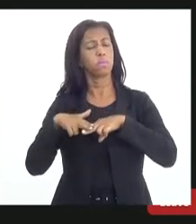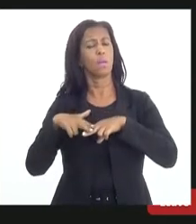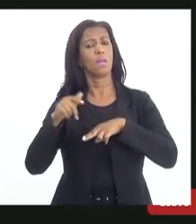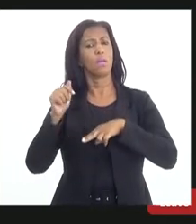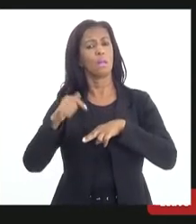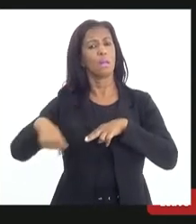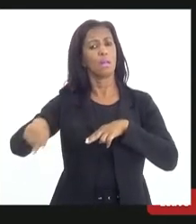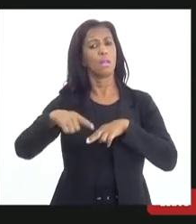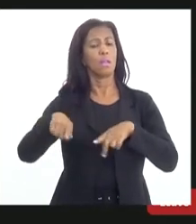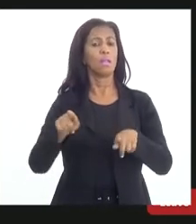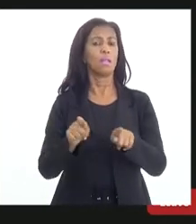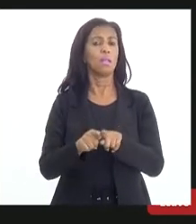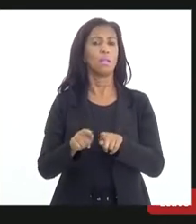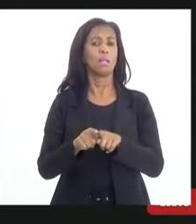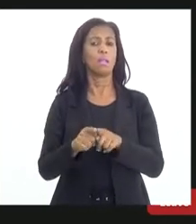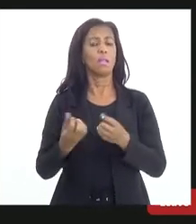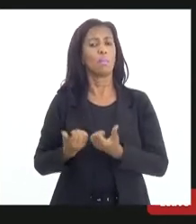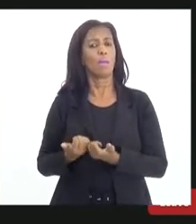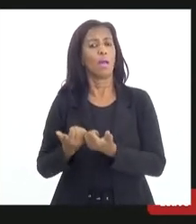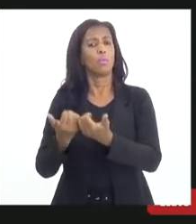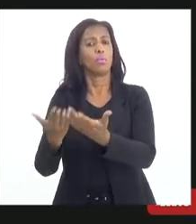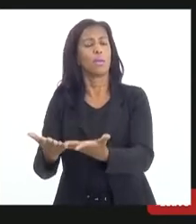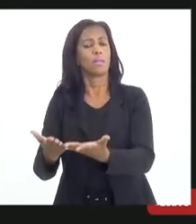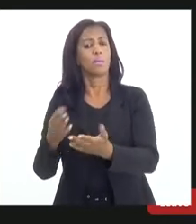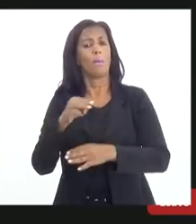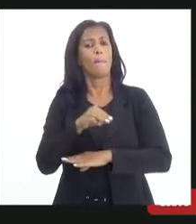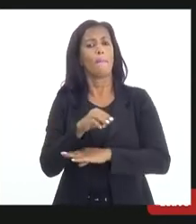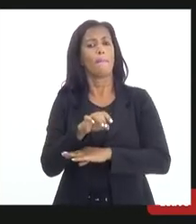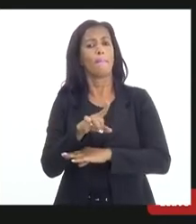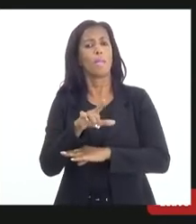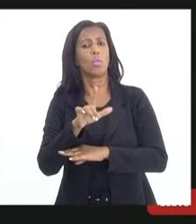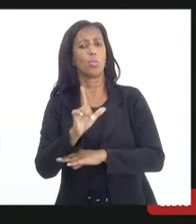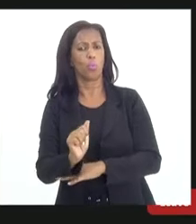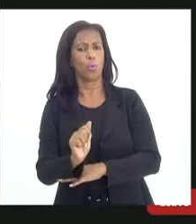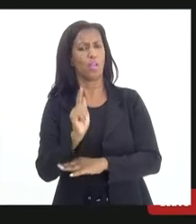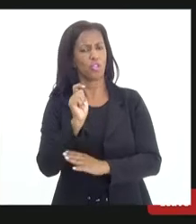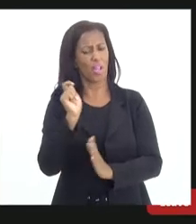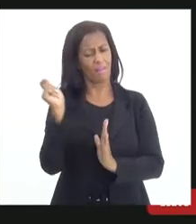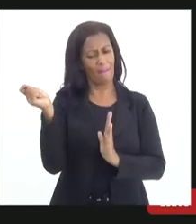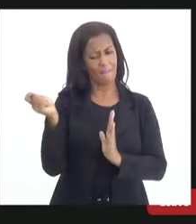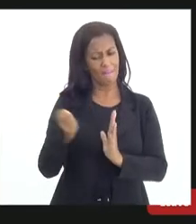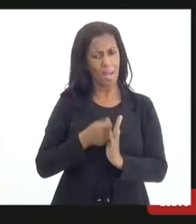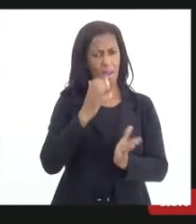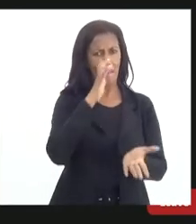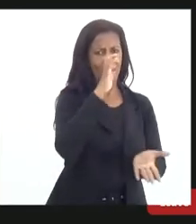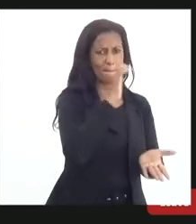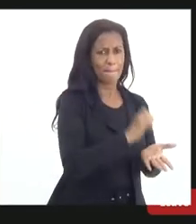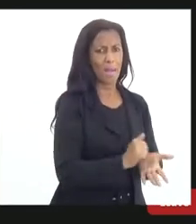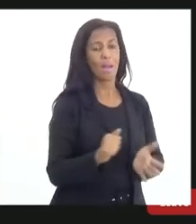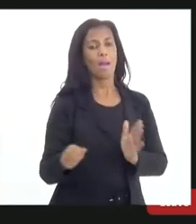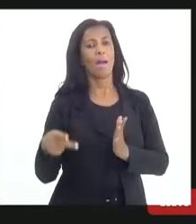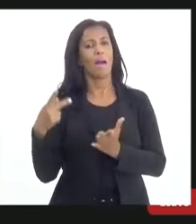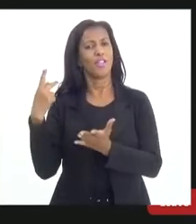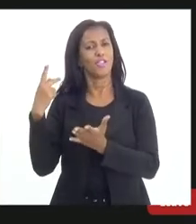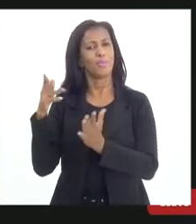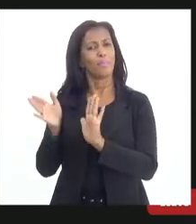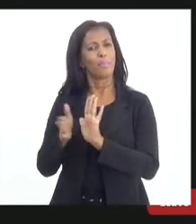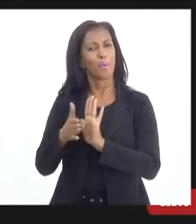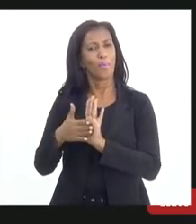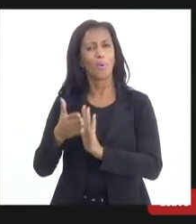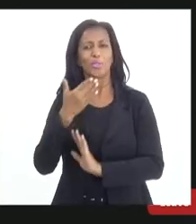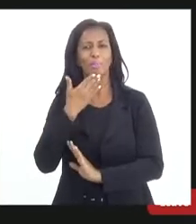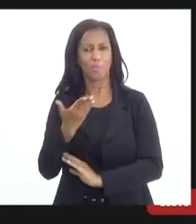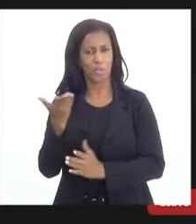questão da doação de medula óssea. Já está notado, deputado Valdeck, as propostas mencionadas pelo senhor.